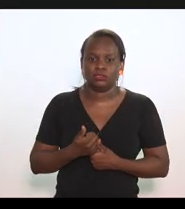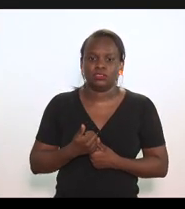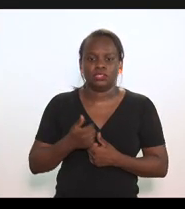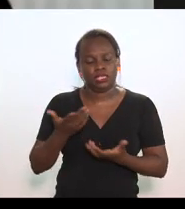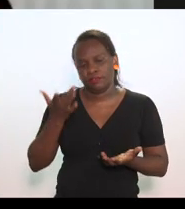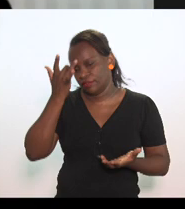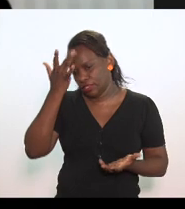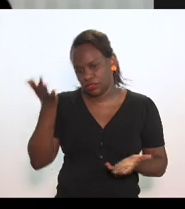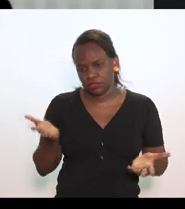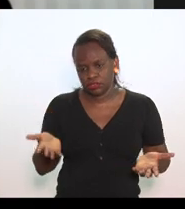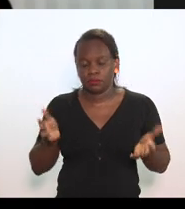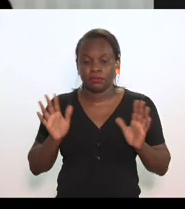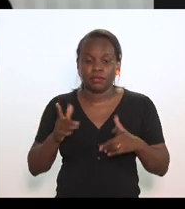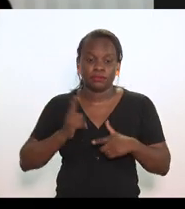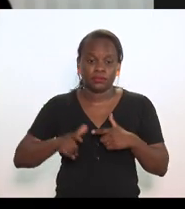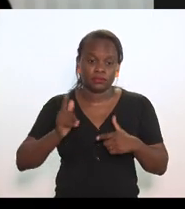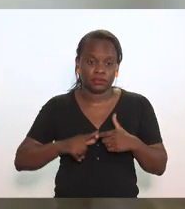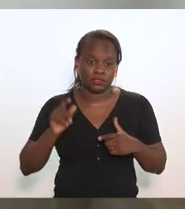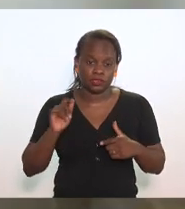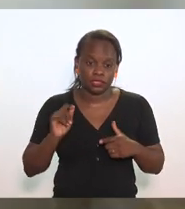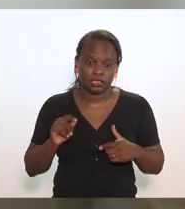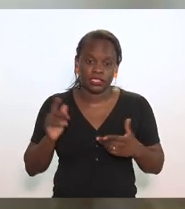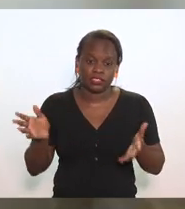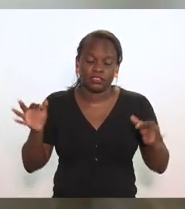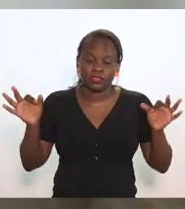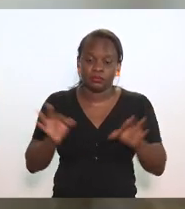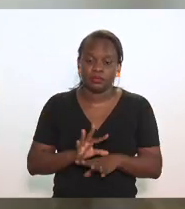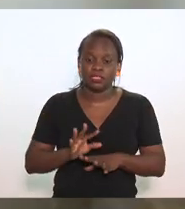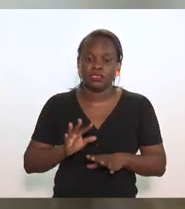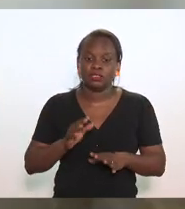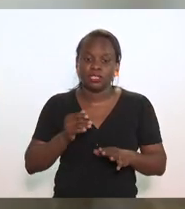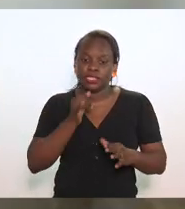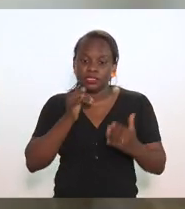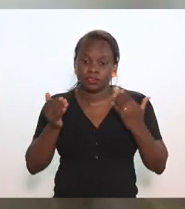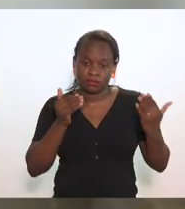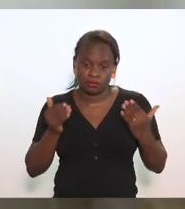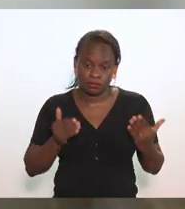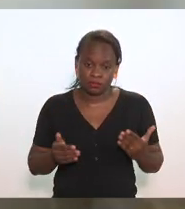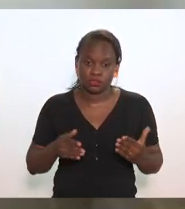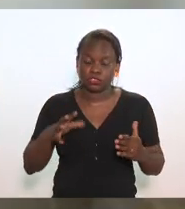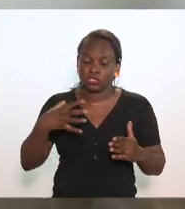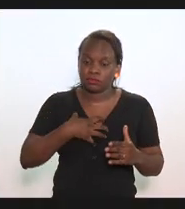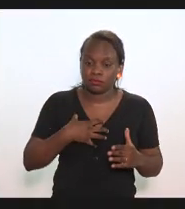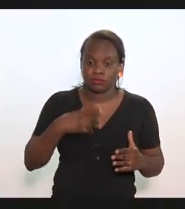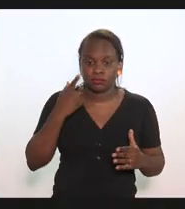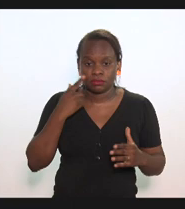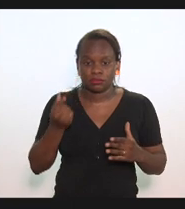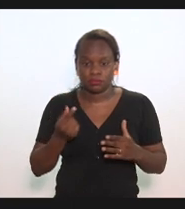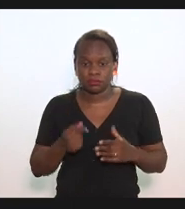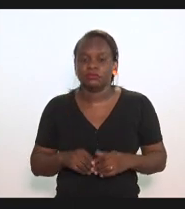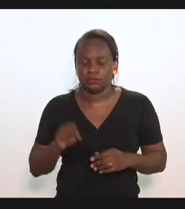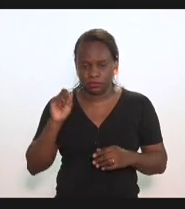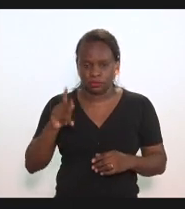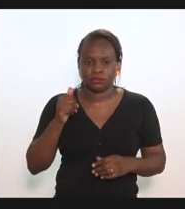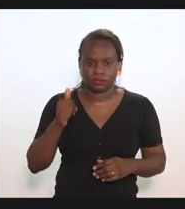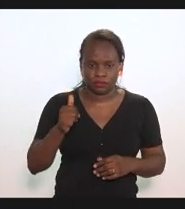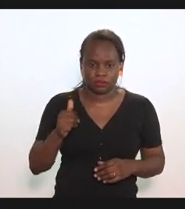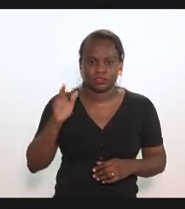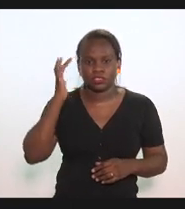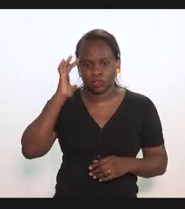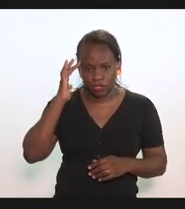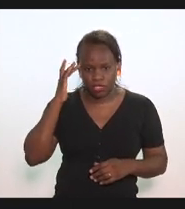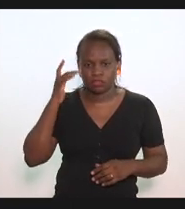fácil fechar não há problema pra gente fechar uma simulação um impacto eu acho